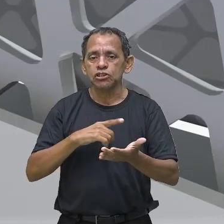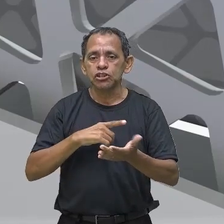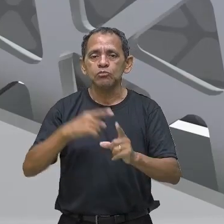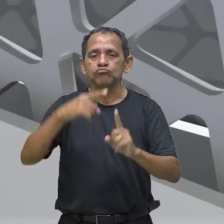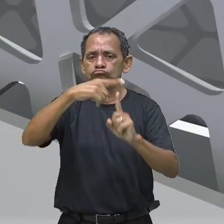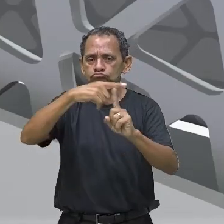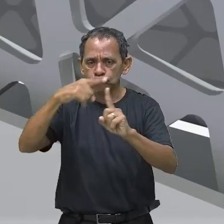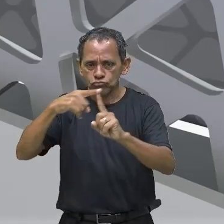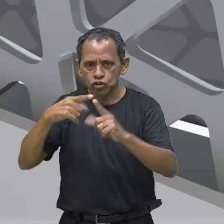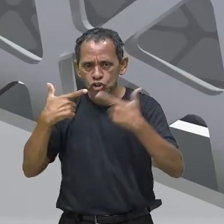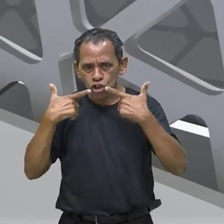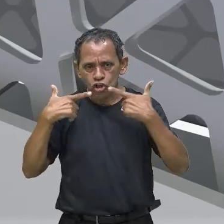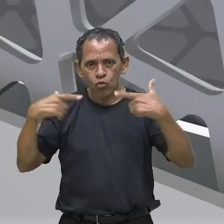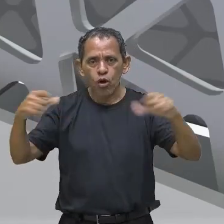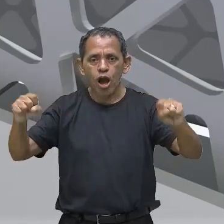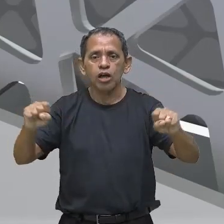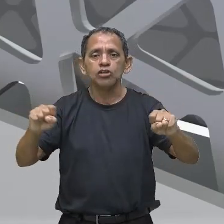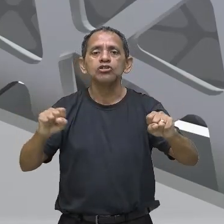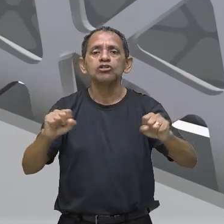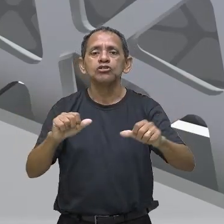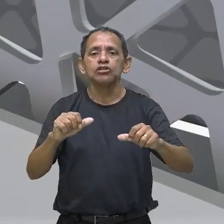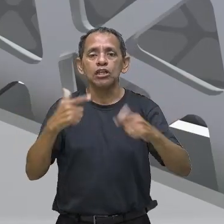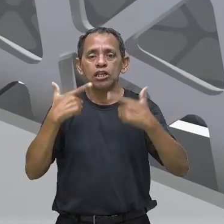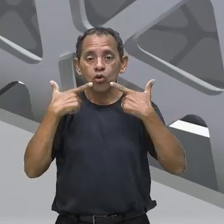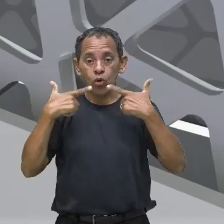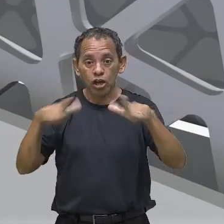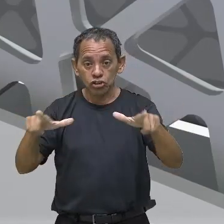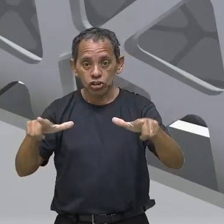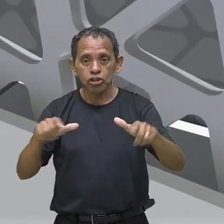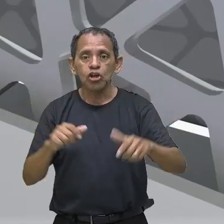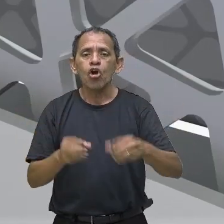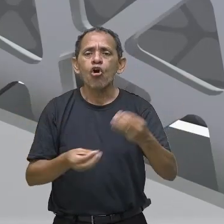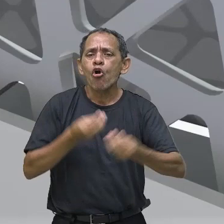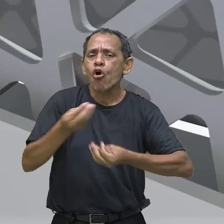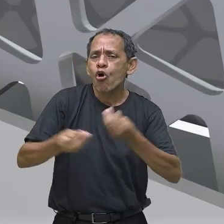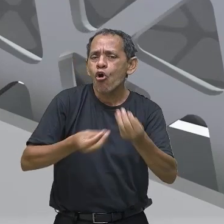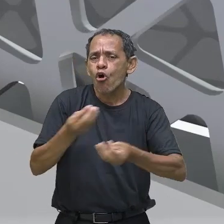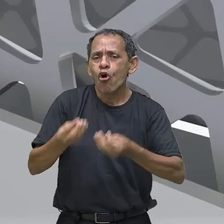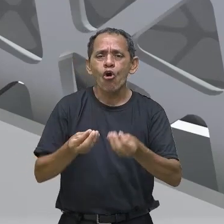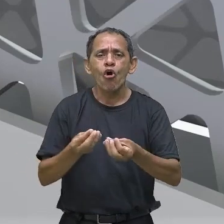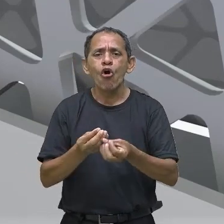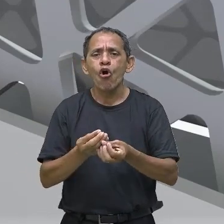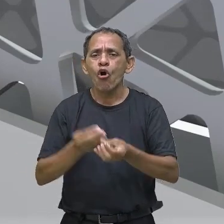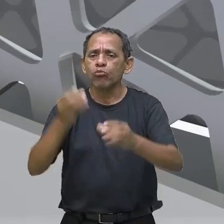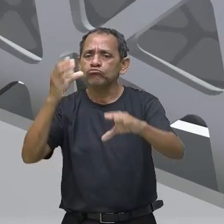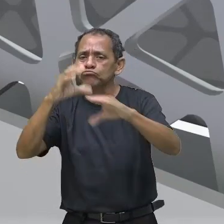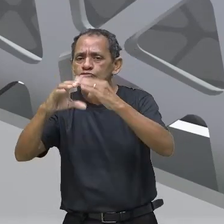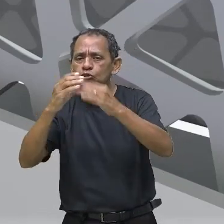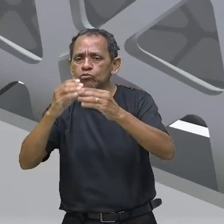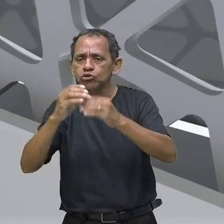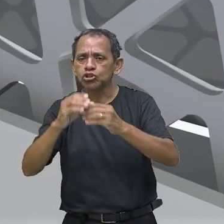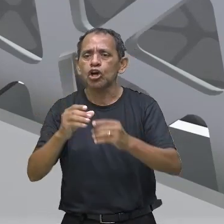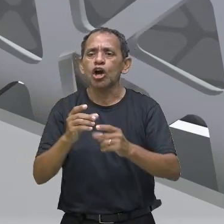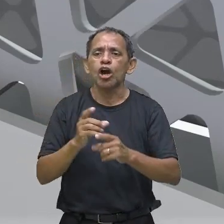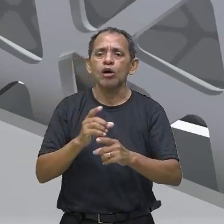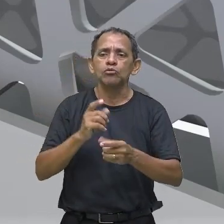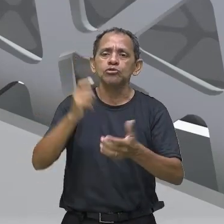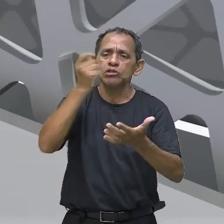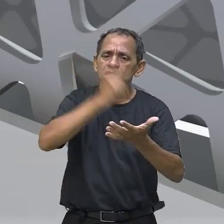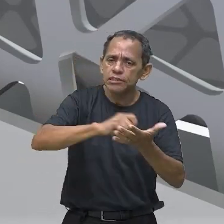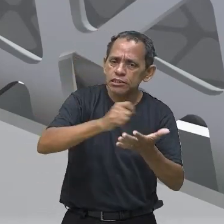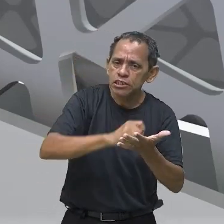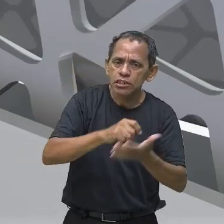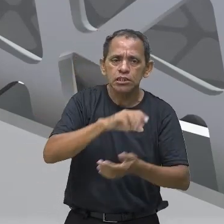Como nós nos comunicamos. Não só pela escrita, pela fala oral, como por outros meios